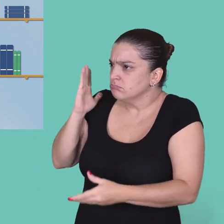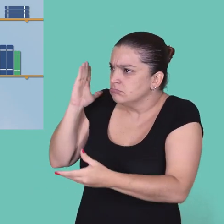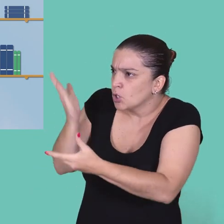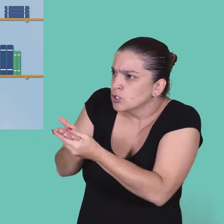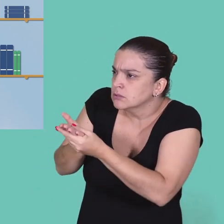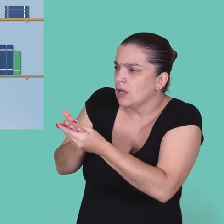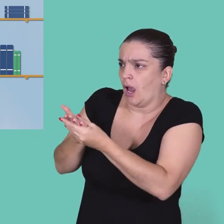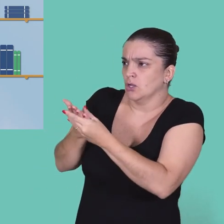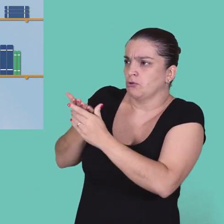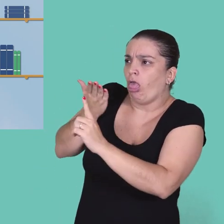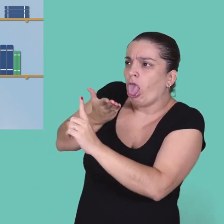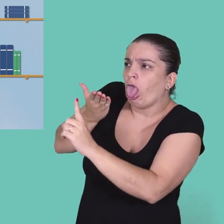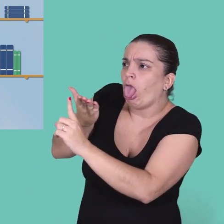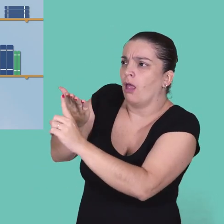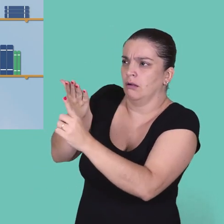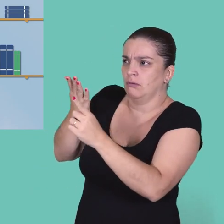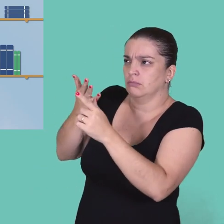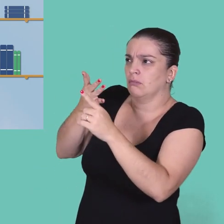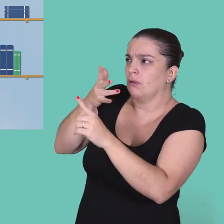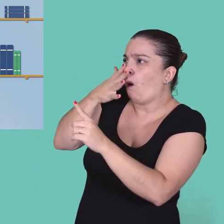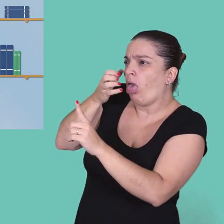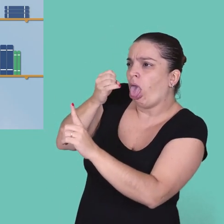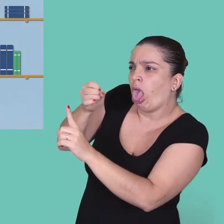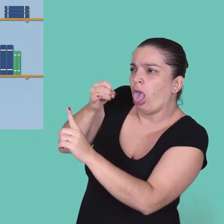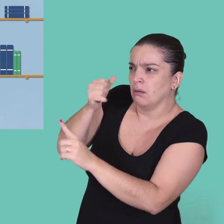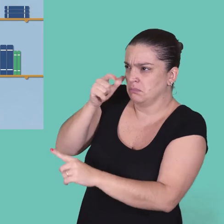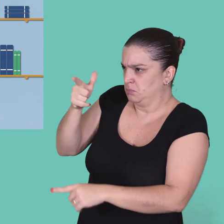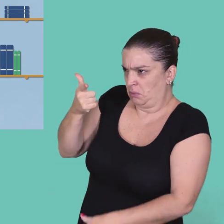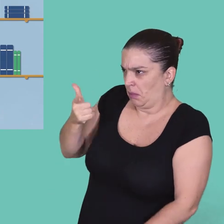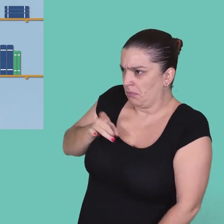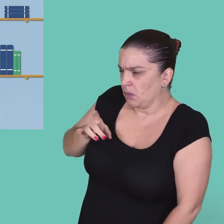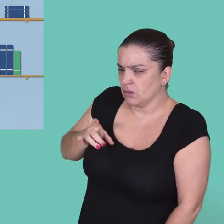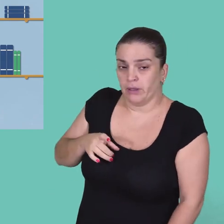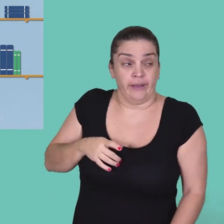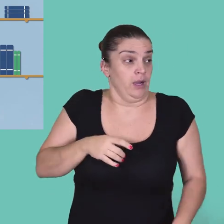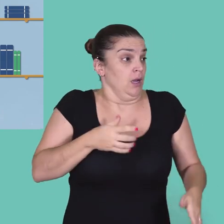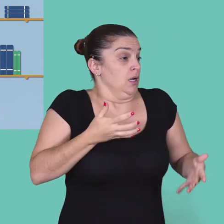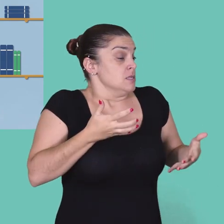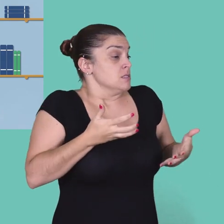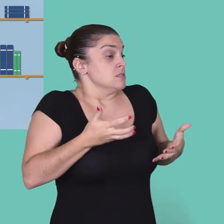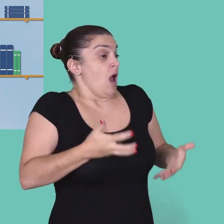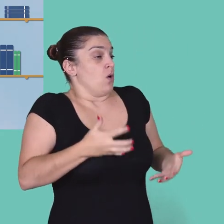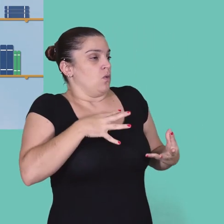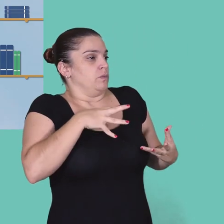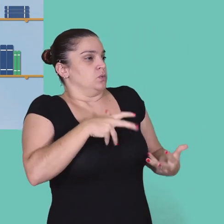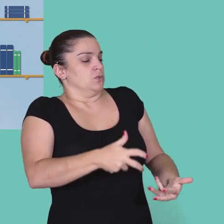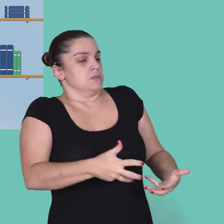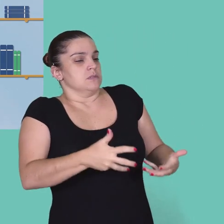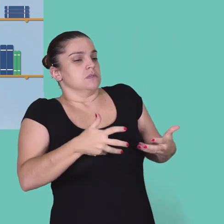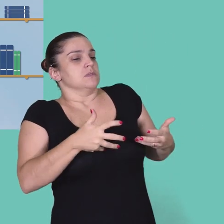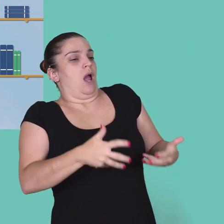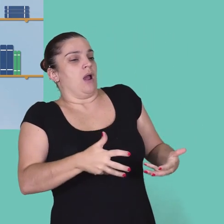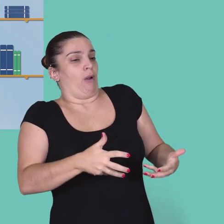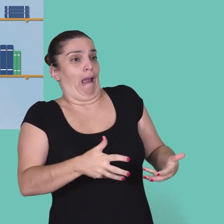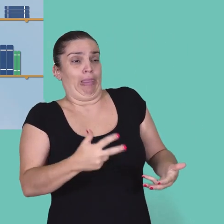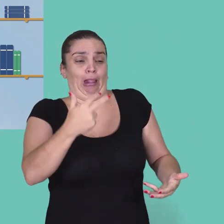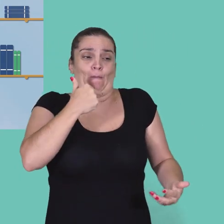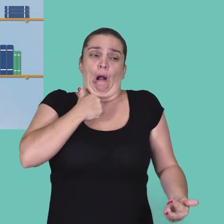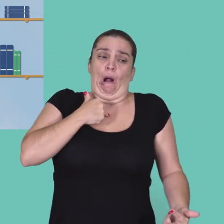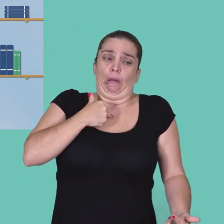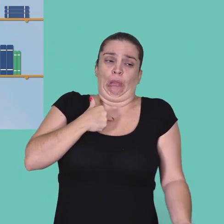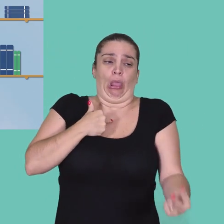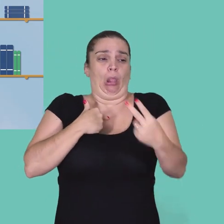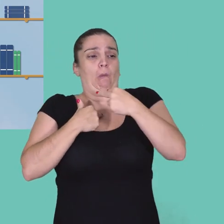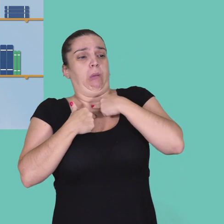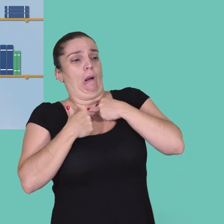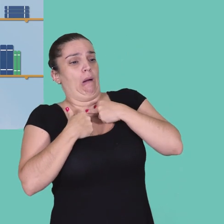algum processo de assédio sexual? Esse mundo tá muito chato. Só tem essas coisas de não